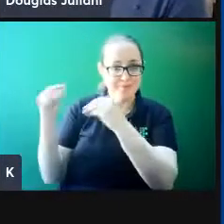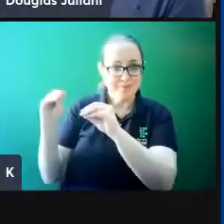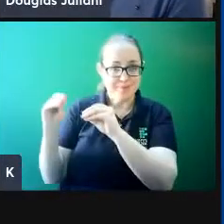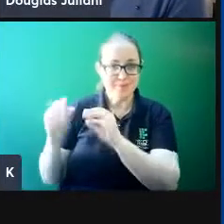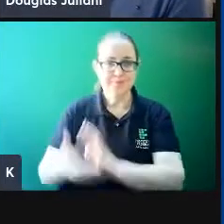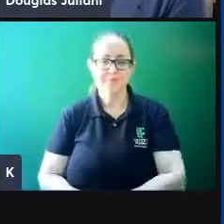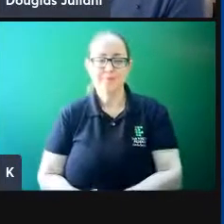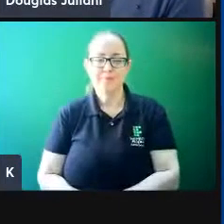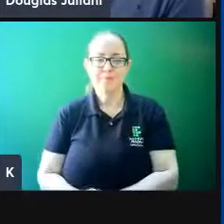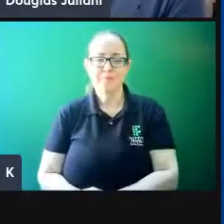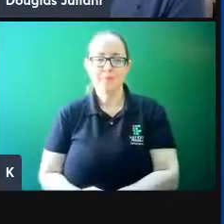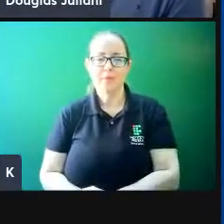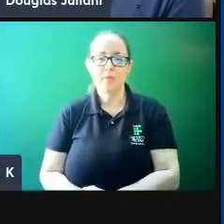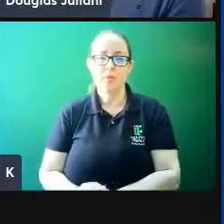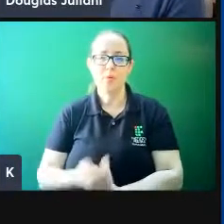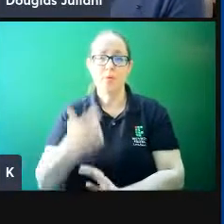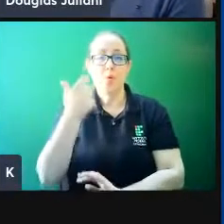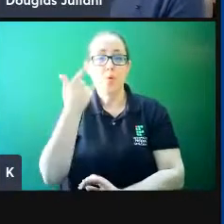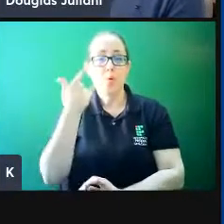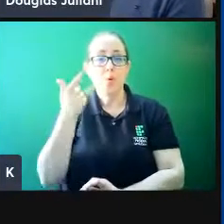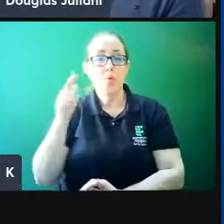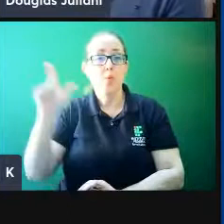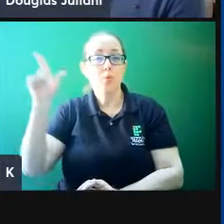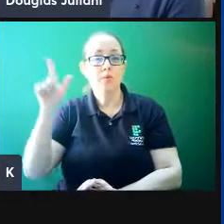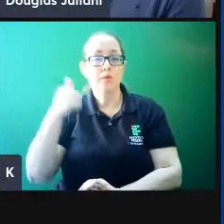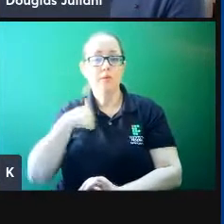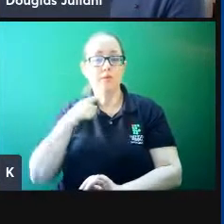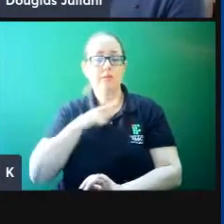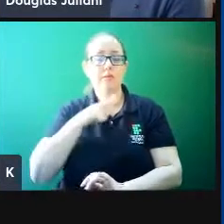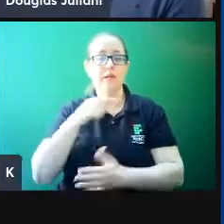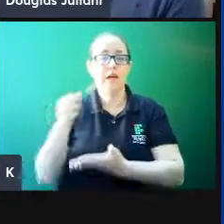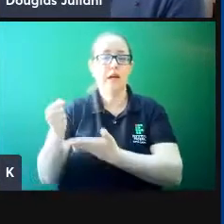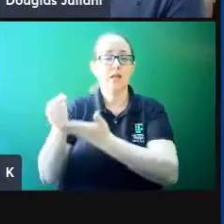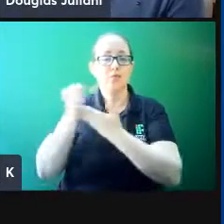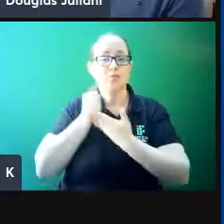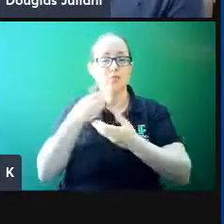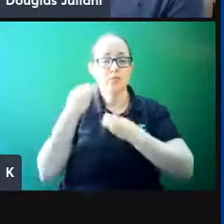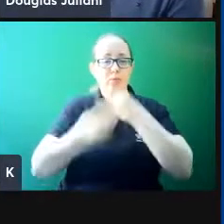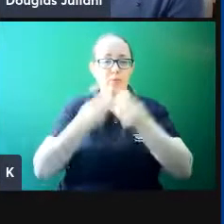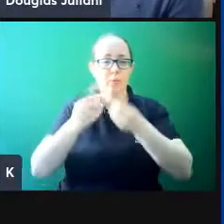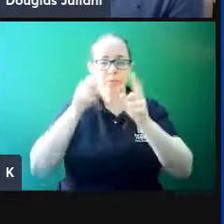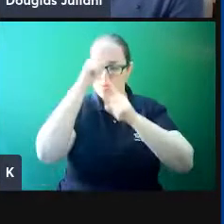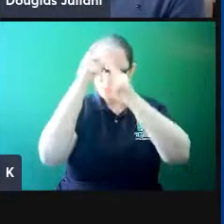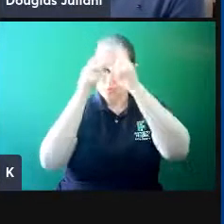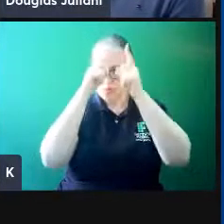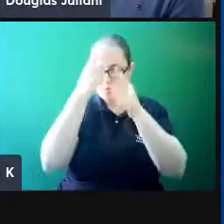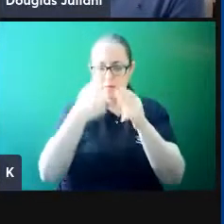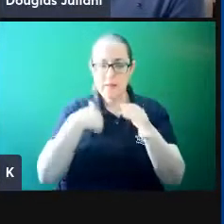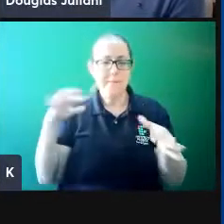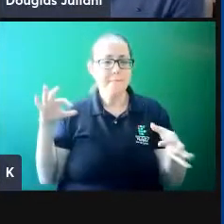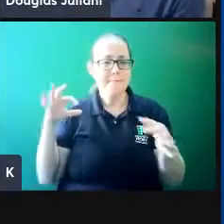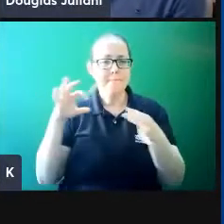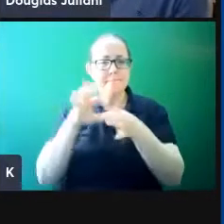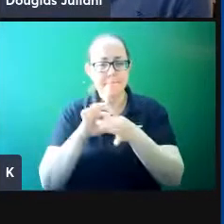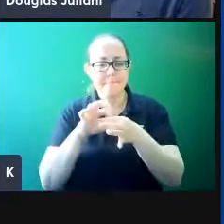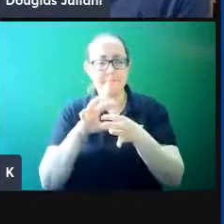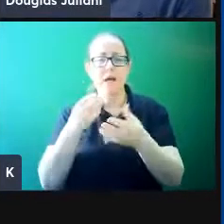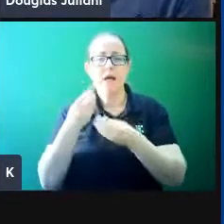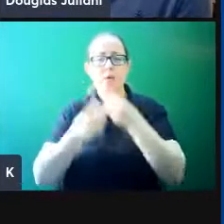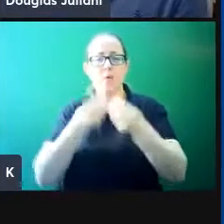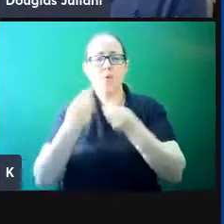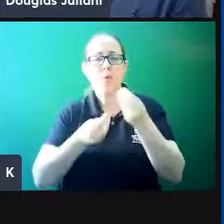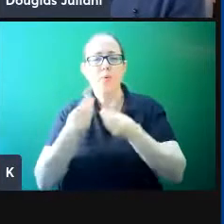Um outro estado mental que favorece a capacidade inovativa e está diretamente conectado com